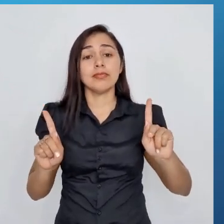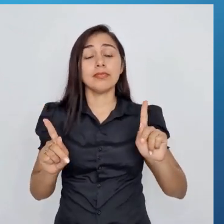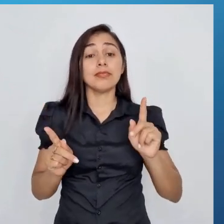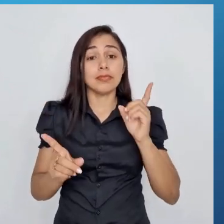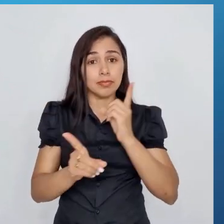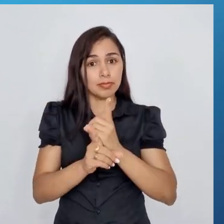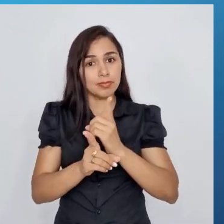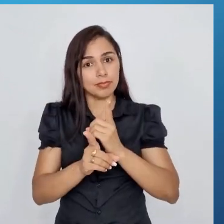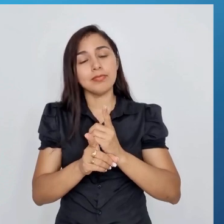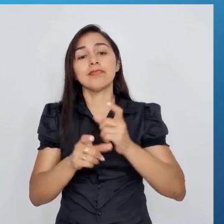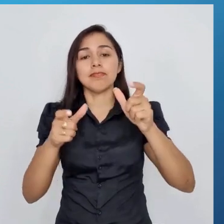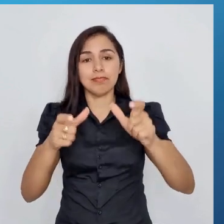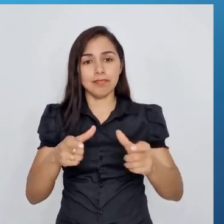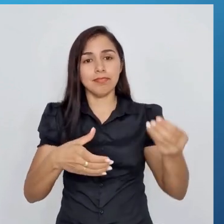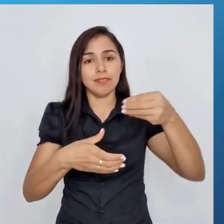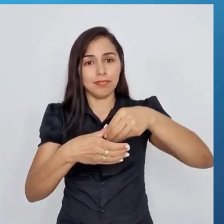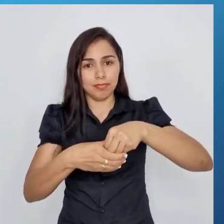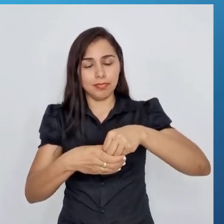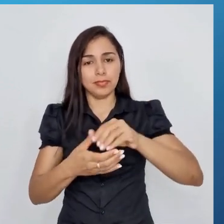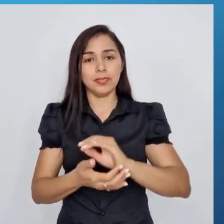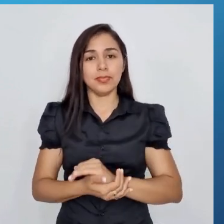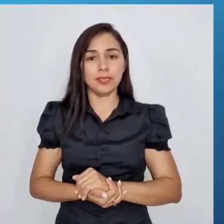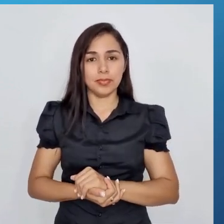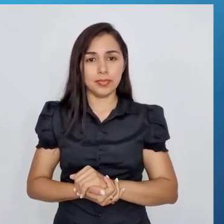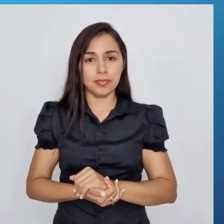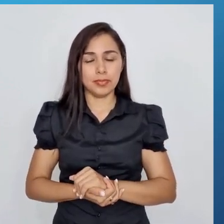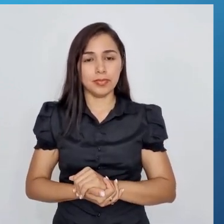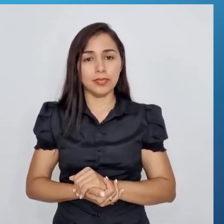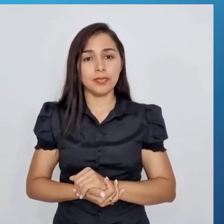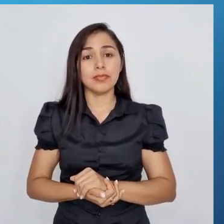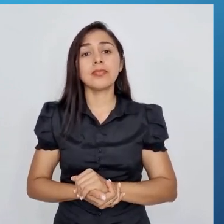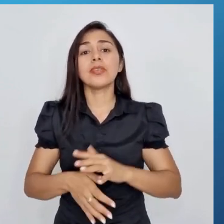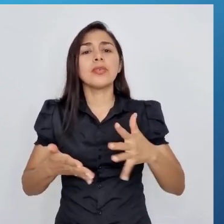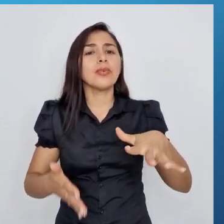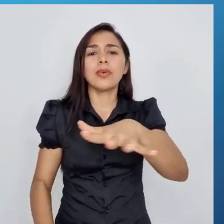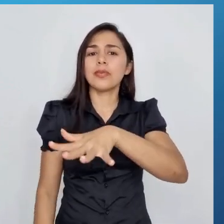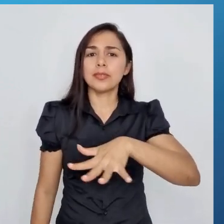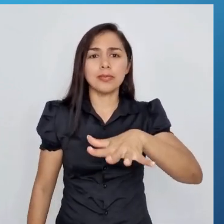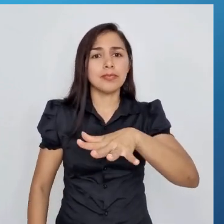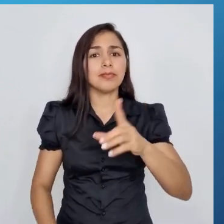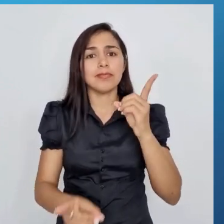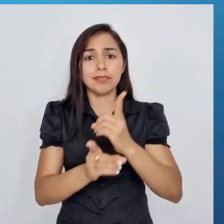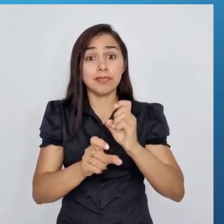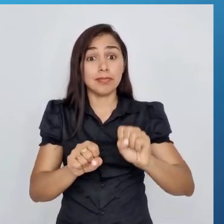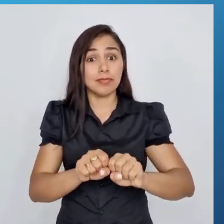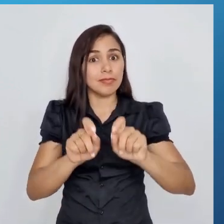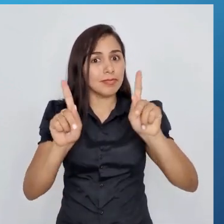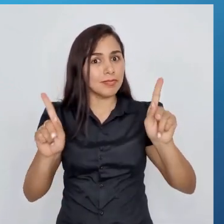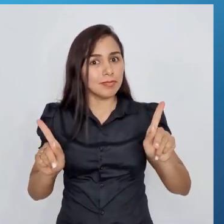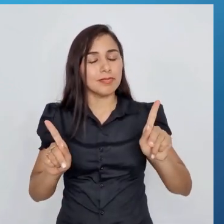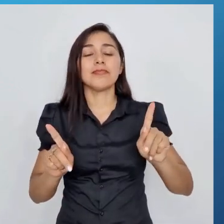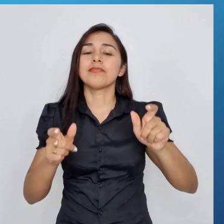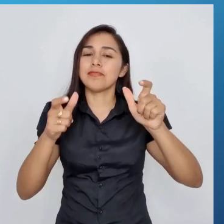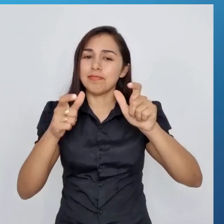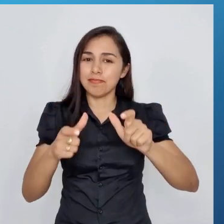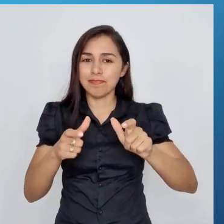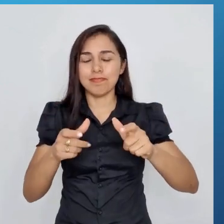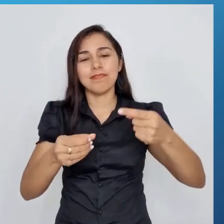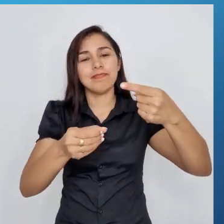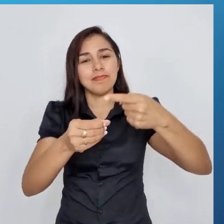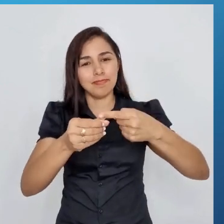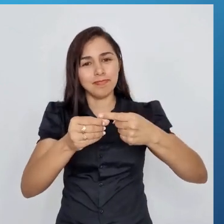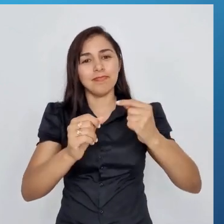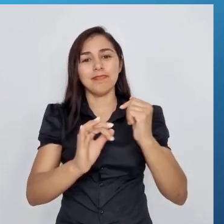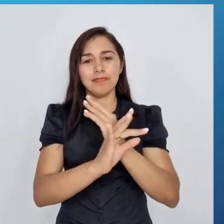presentes dentro do shopping. E o shopping fica em qual espaço da cidade? No espaço urbano, né?